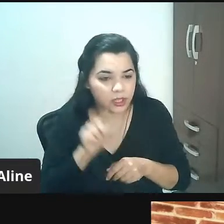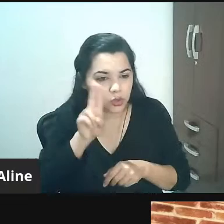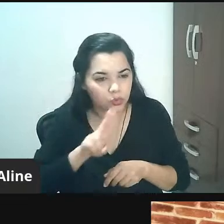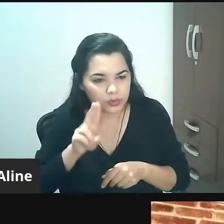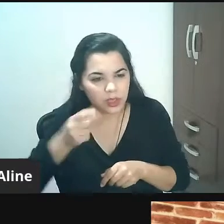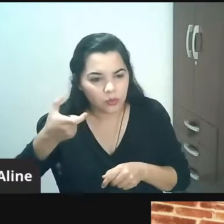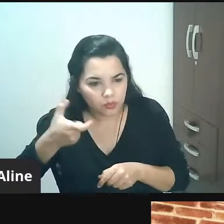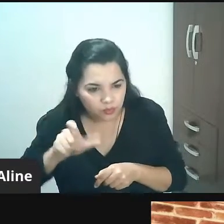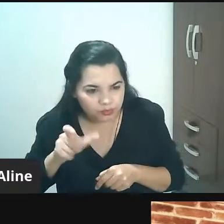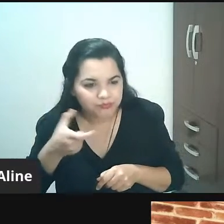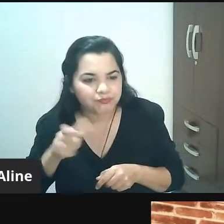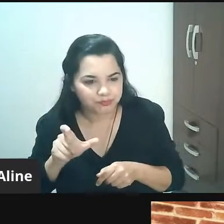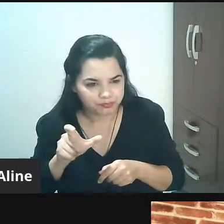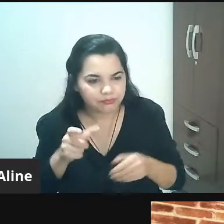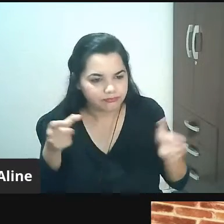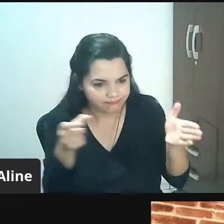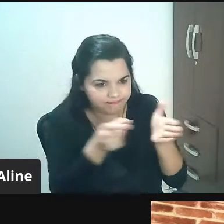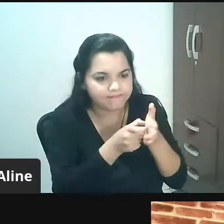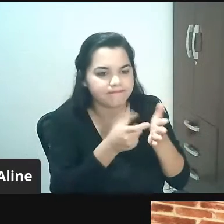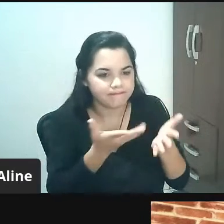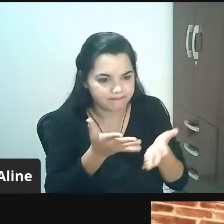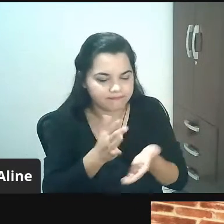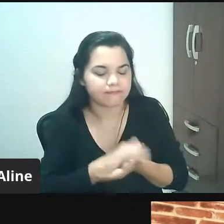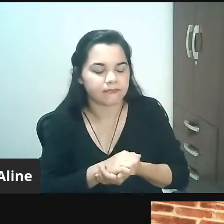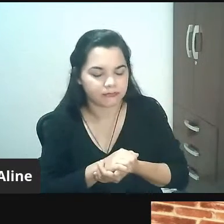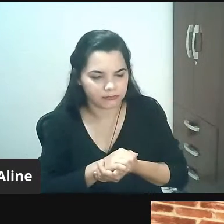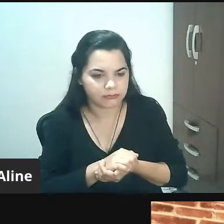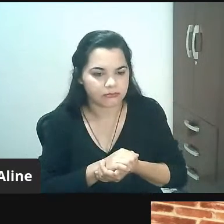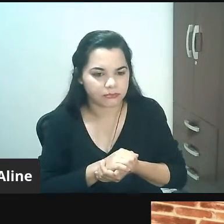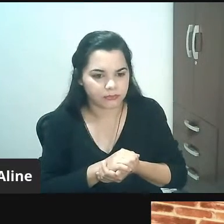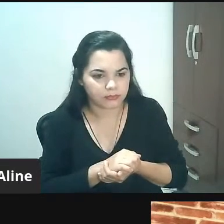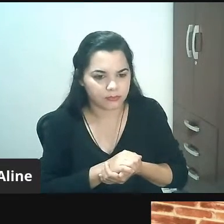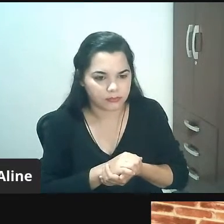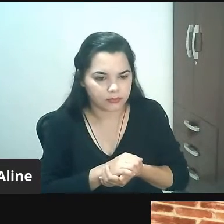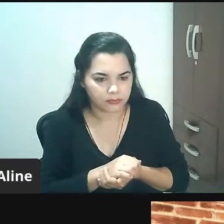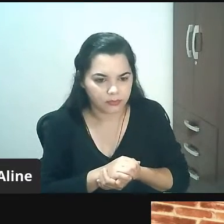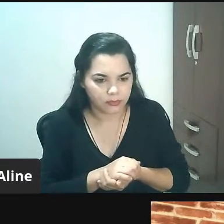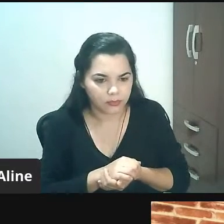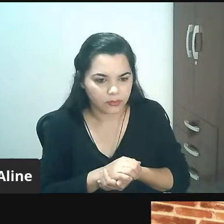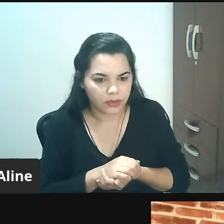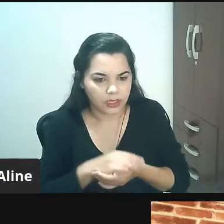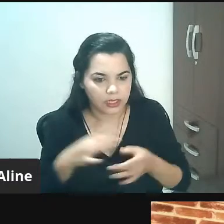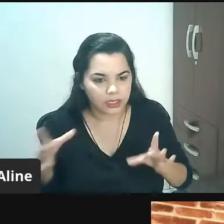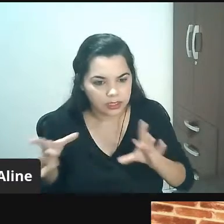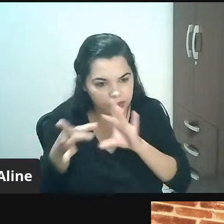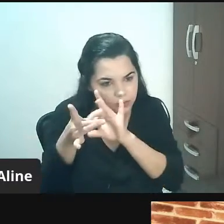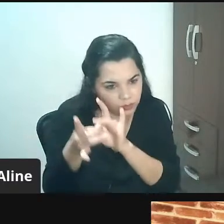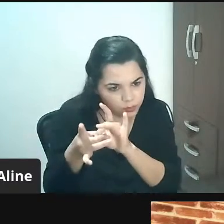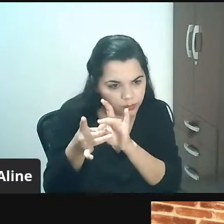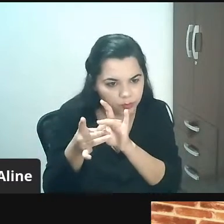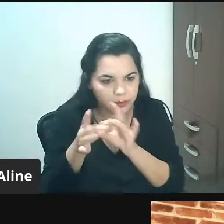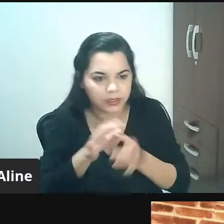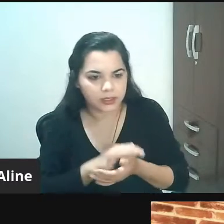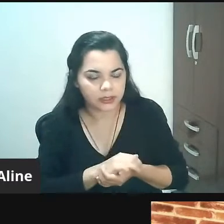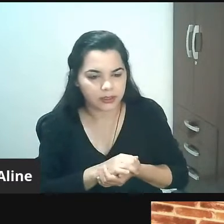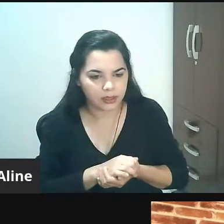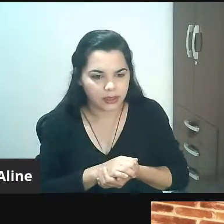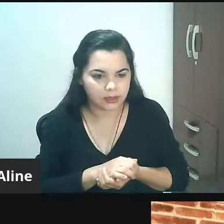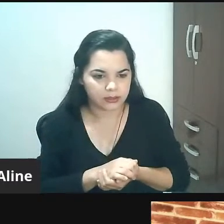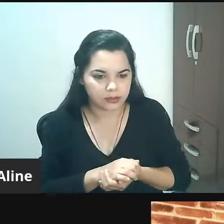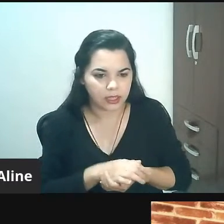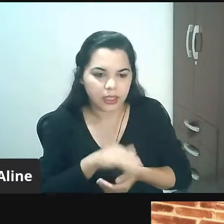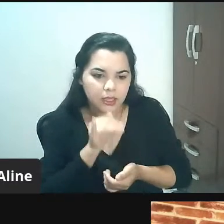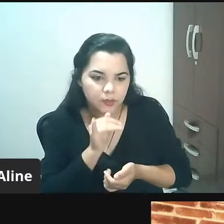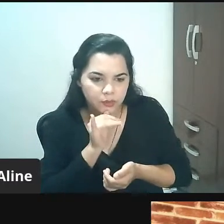transação tá vendo a venda consultiva ela é muito mais ligada a venda B2B então eu eu quero